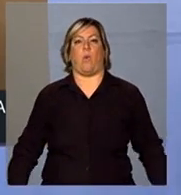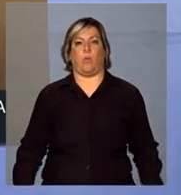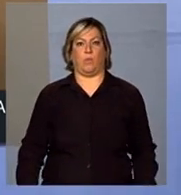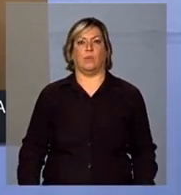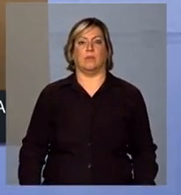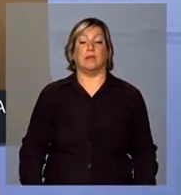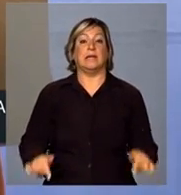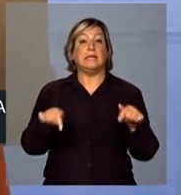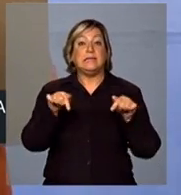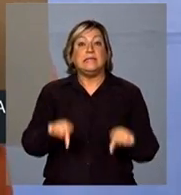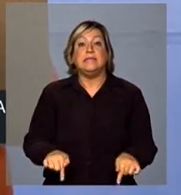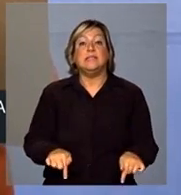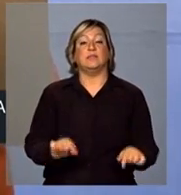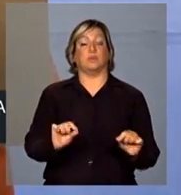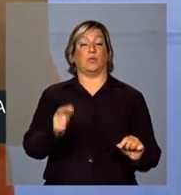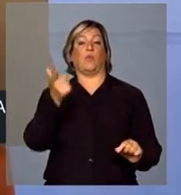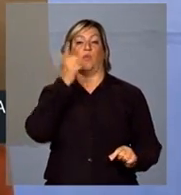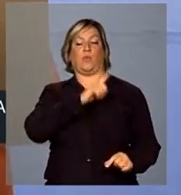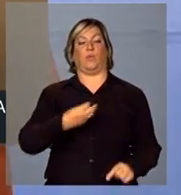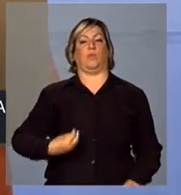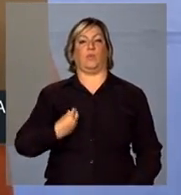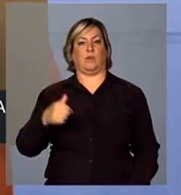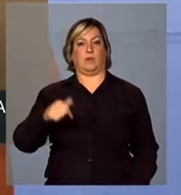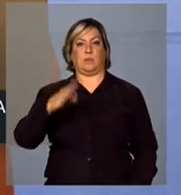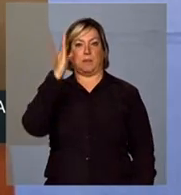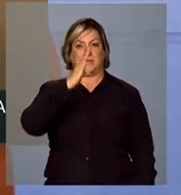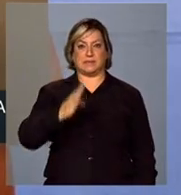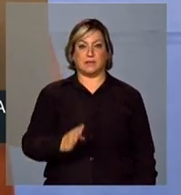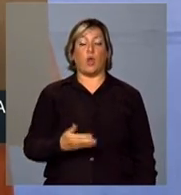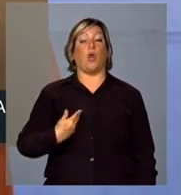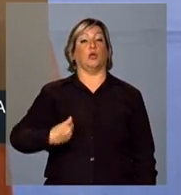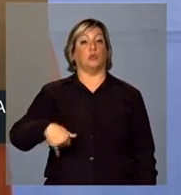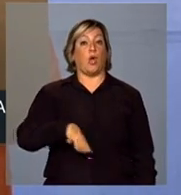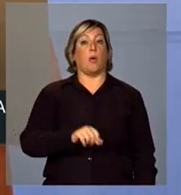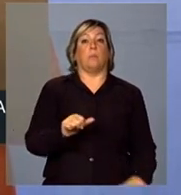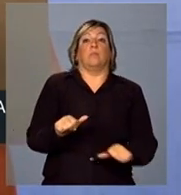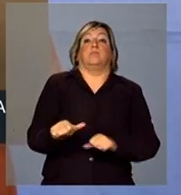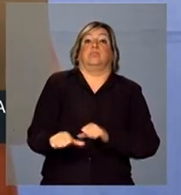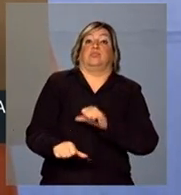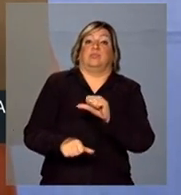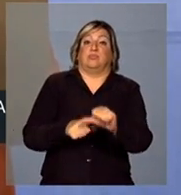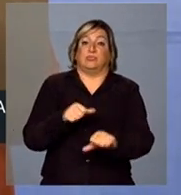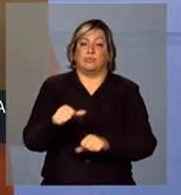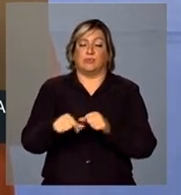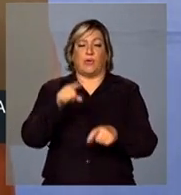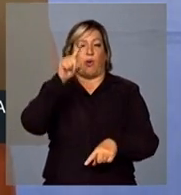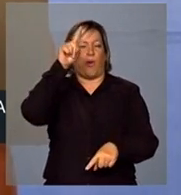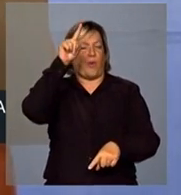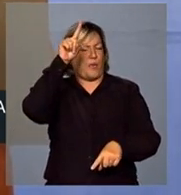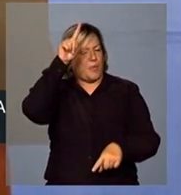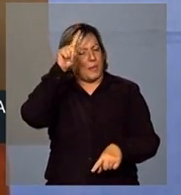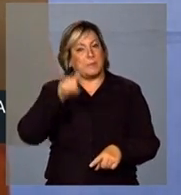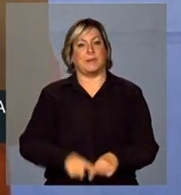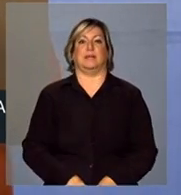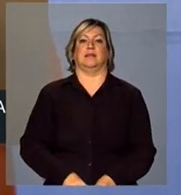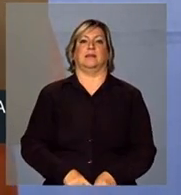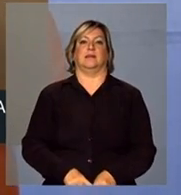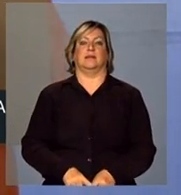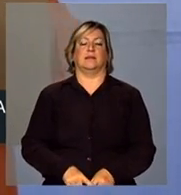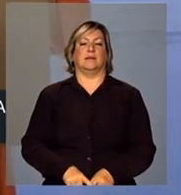É isso que aconteceu no Brasil. Nós mudamos completa e totalmente